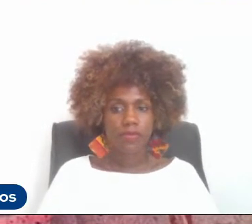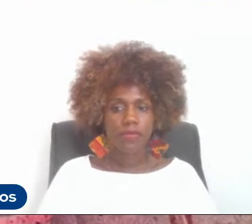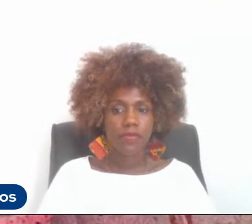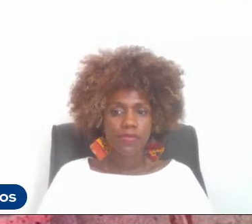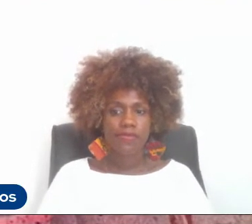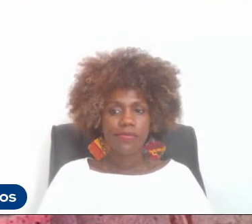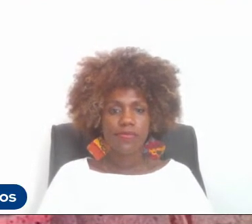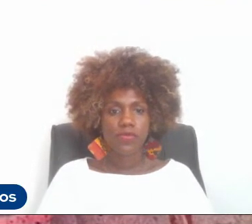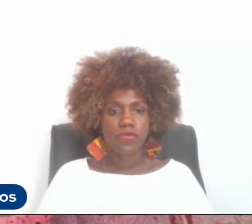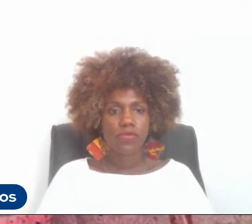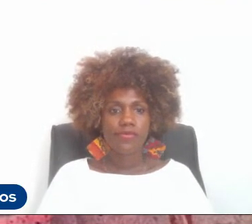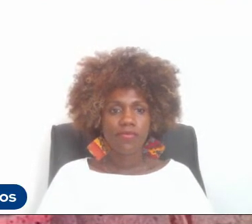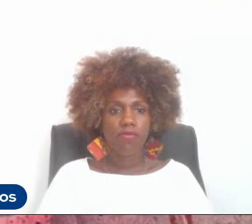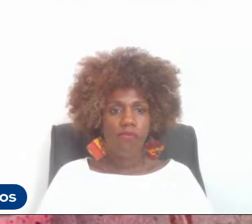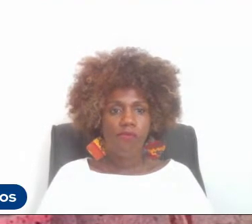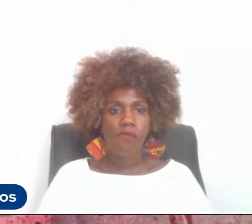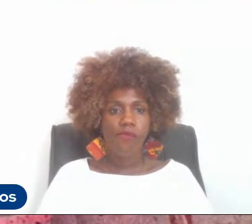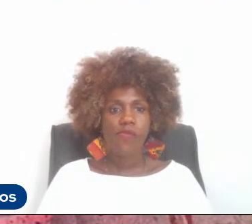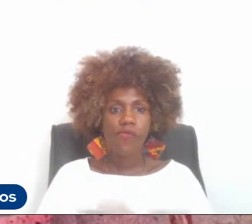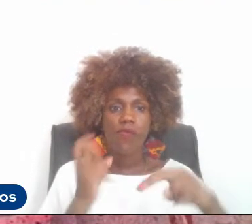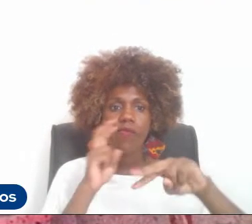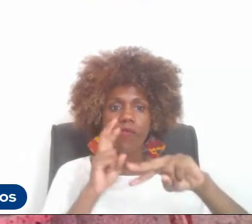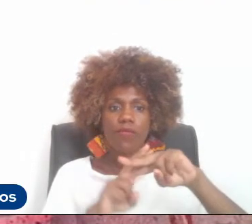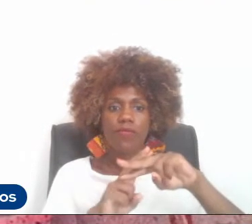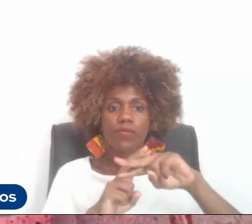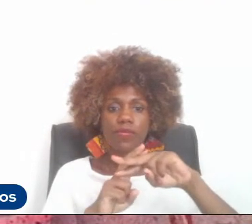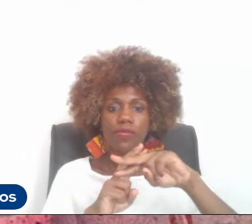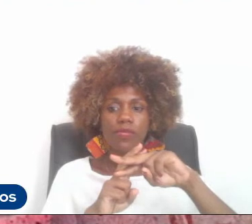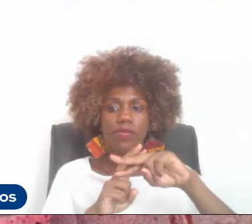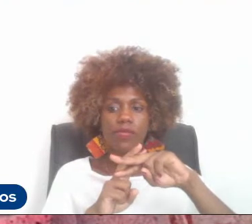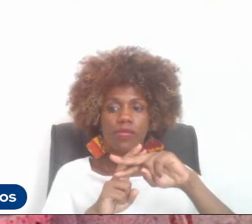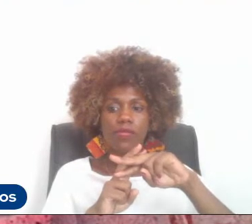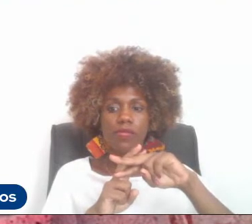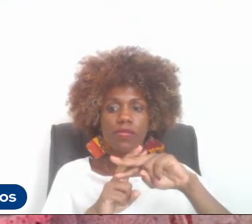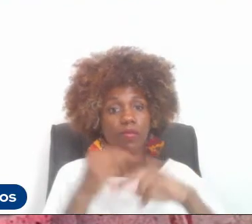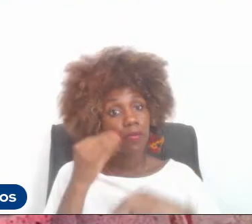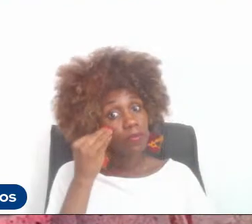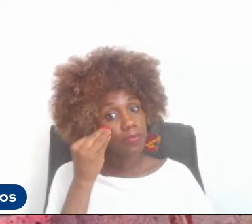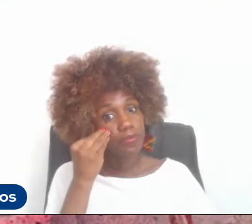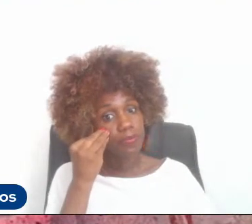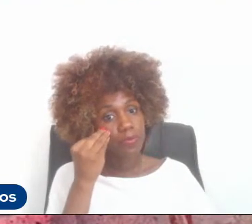Paramos aqui um pouco e vamos ver.